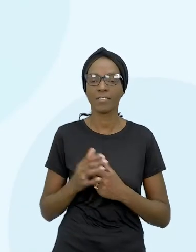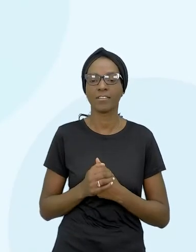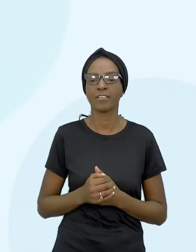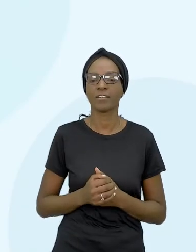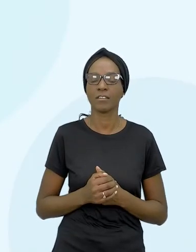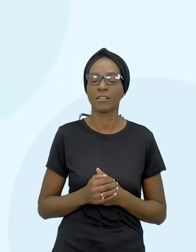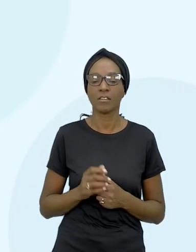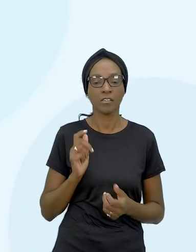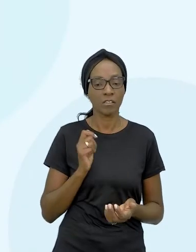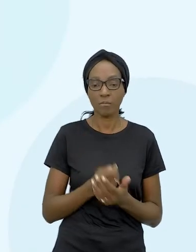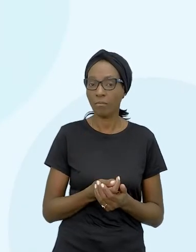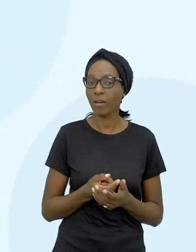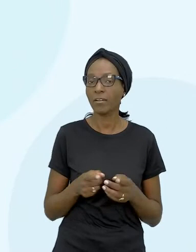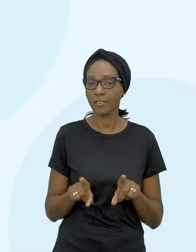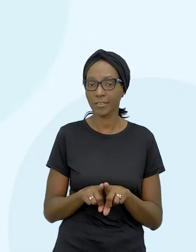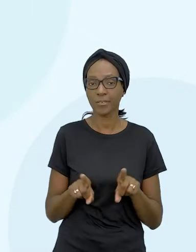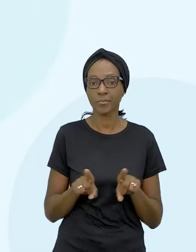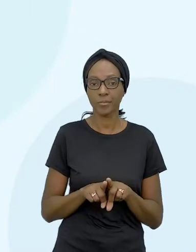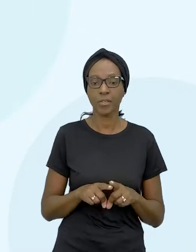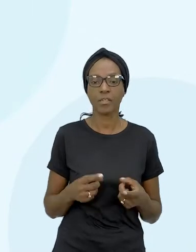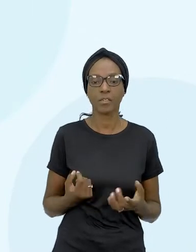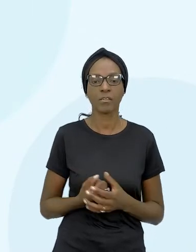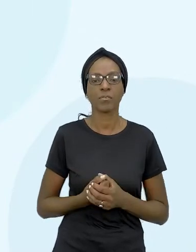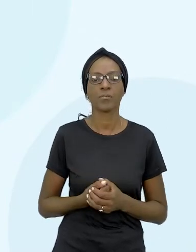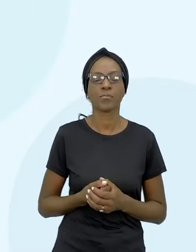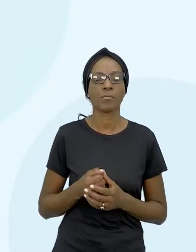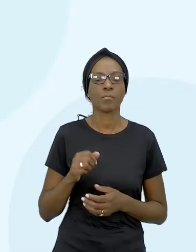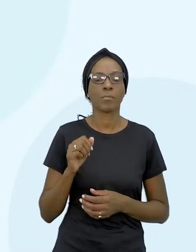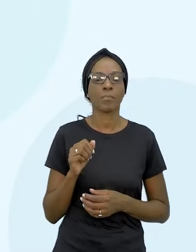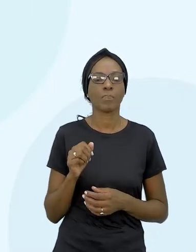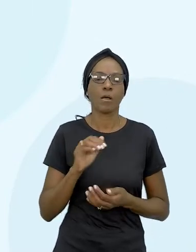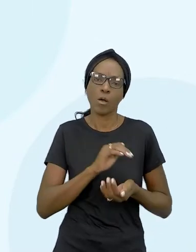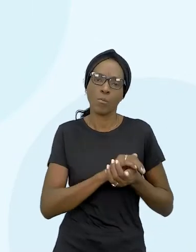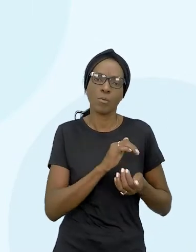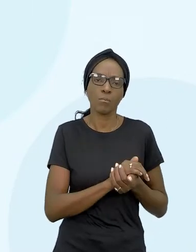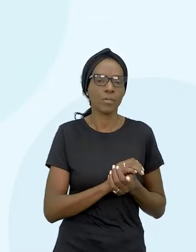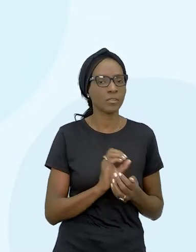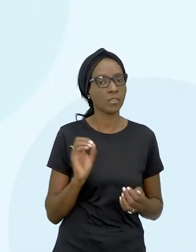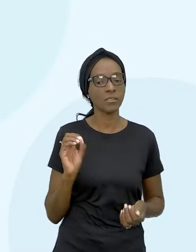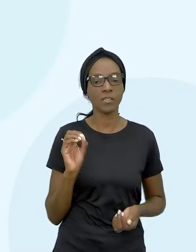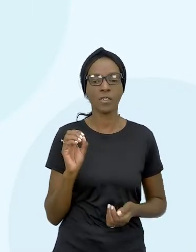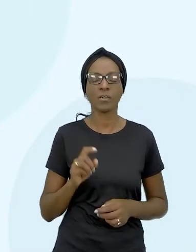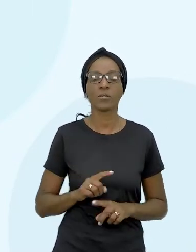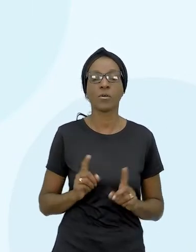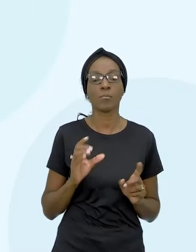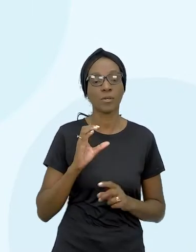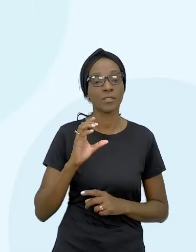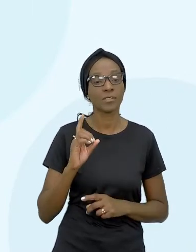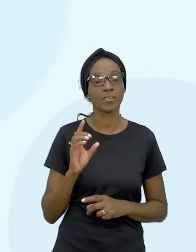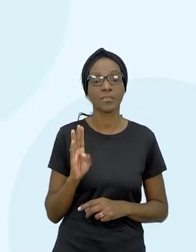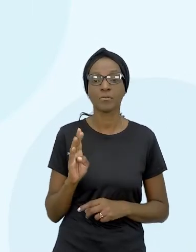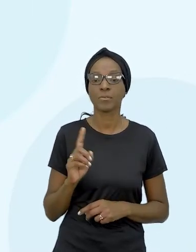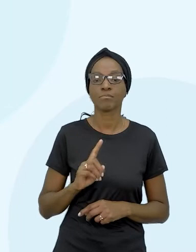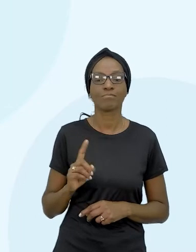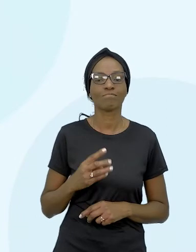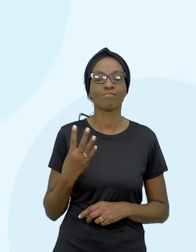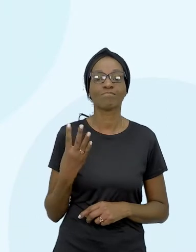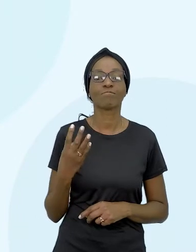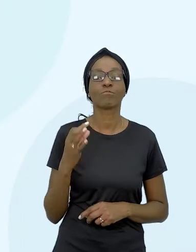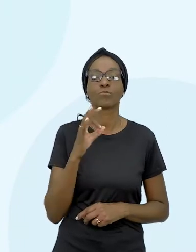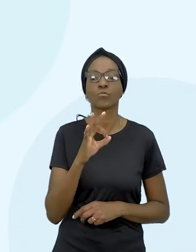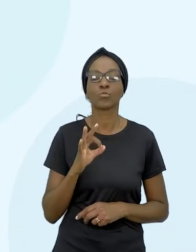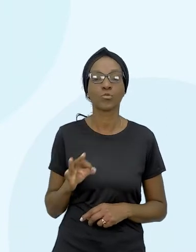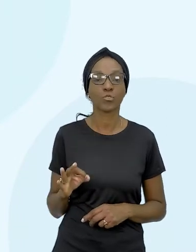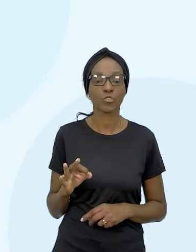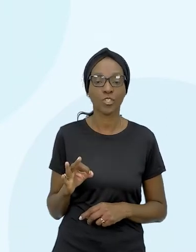gente paga também no caso da poupança o imposto de renda é isento mas no CDB não 4%